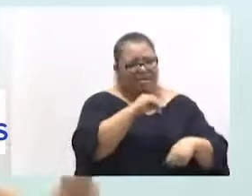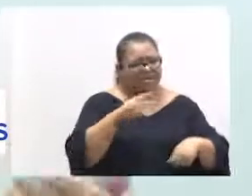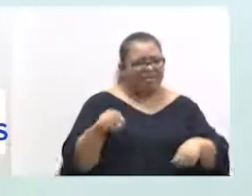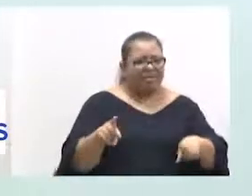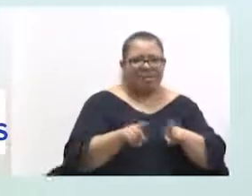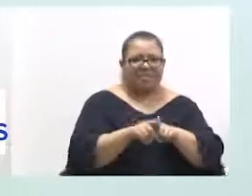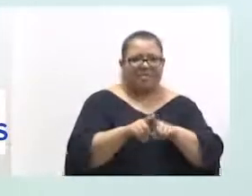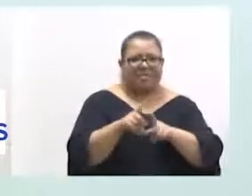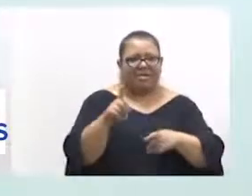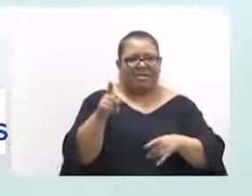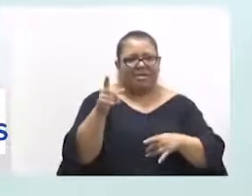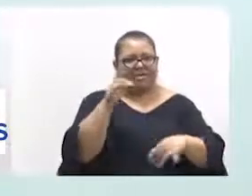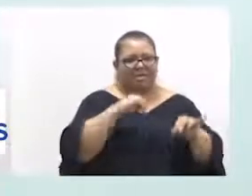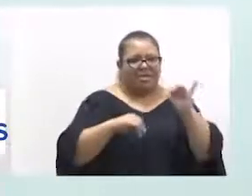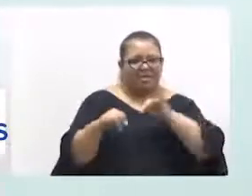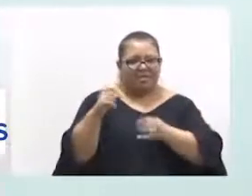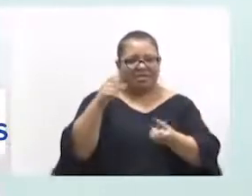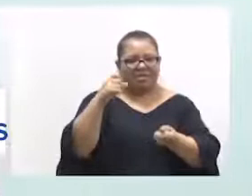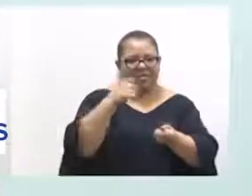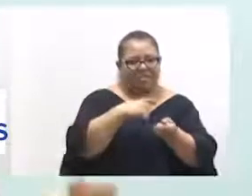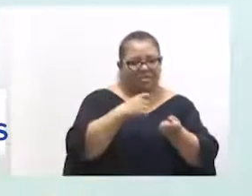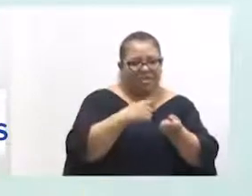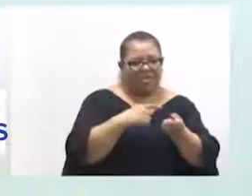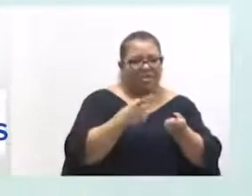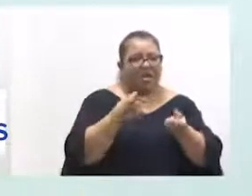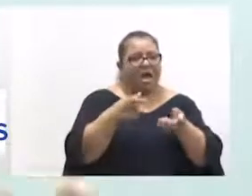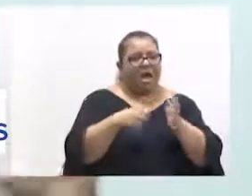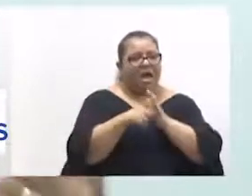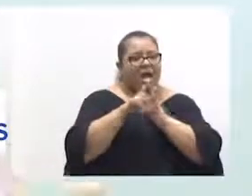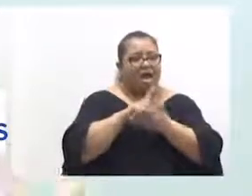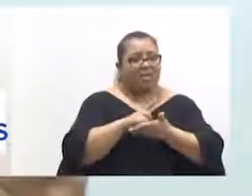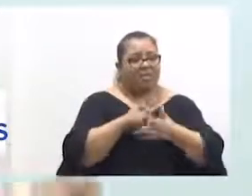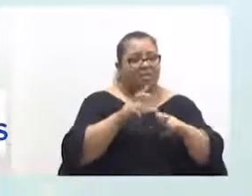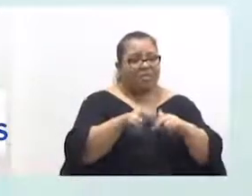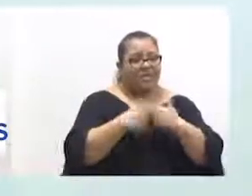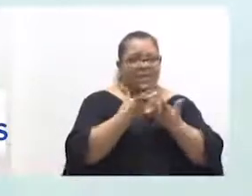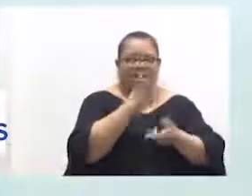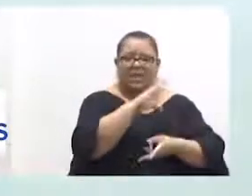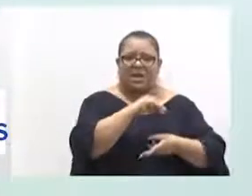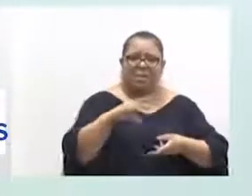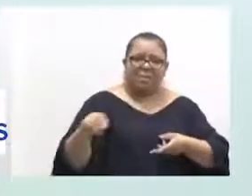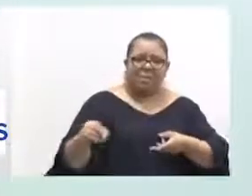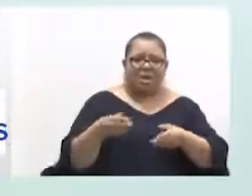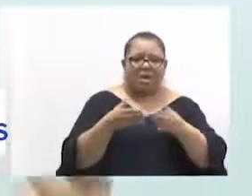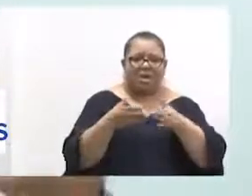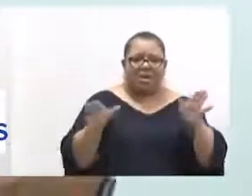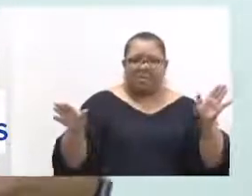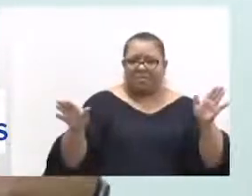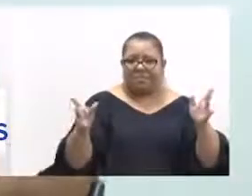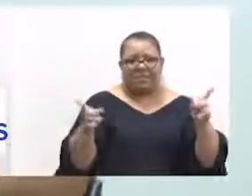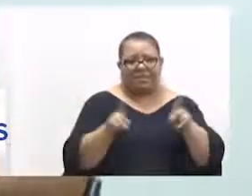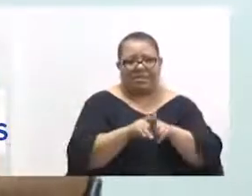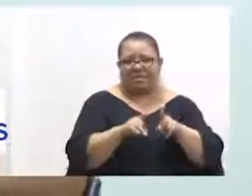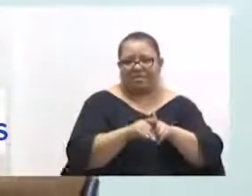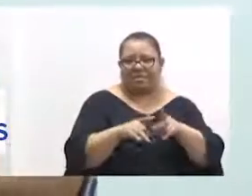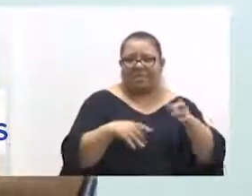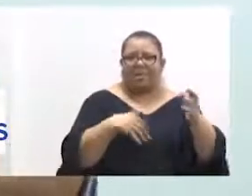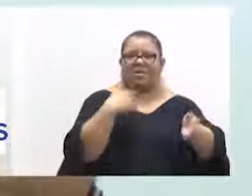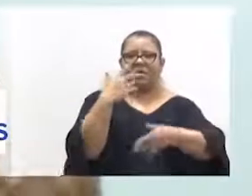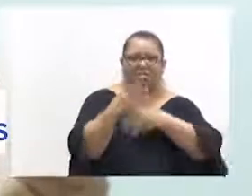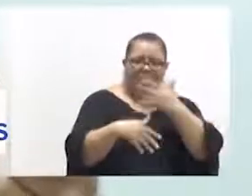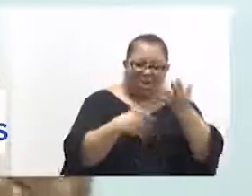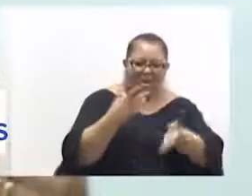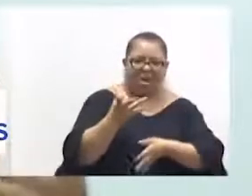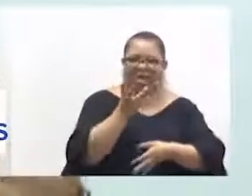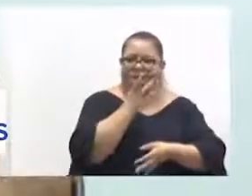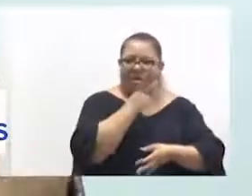fazer quimioterapia no paciente antes de operar, porque a cirurgia demora para ser autorizada. E a quimioterapia, às vezes, a gente consegue autorizar